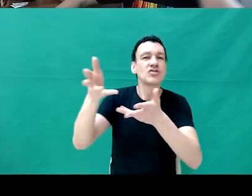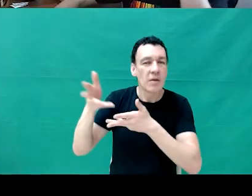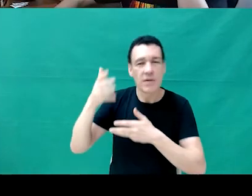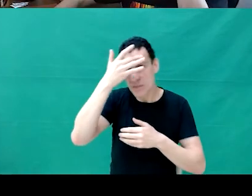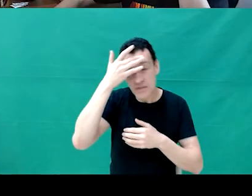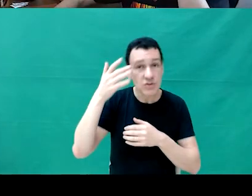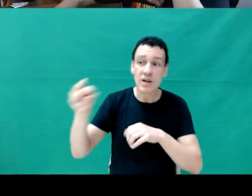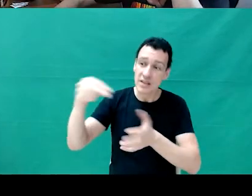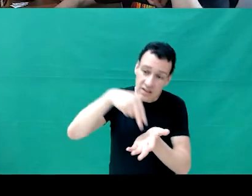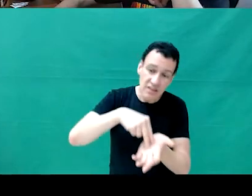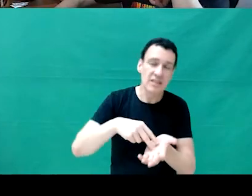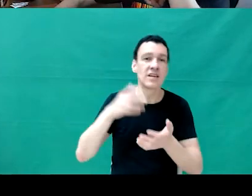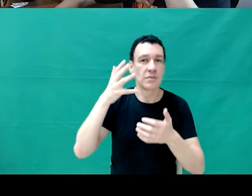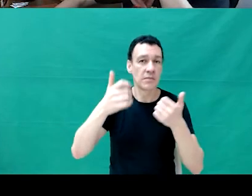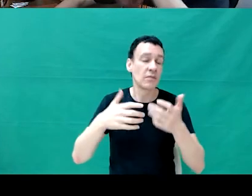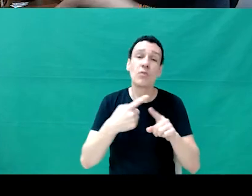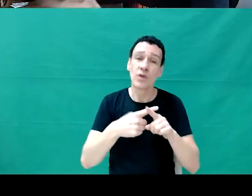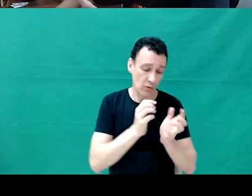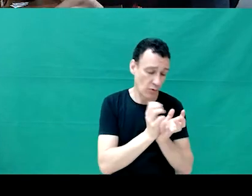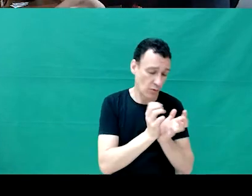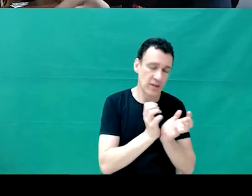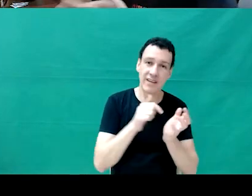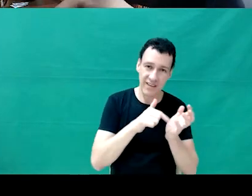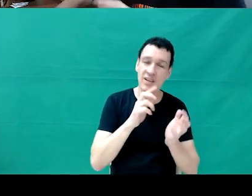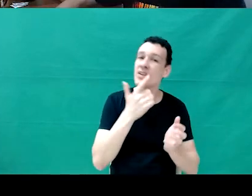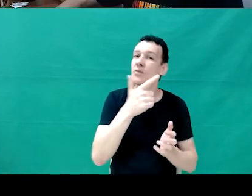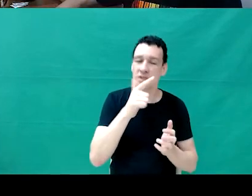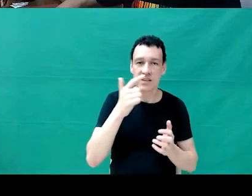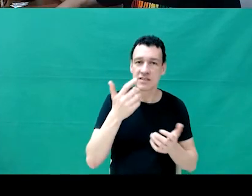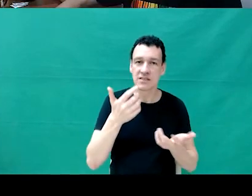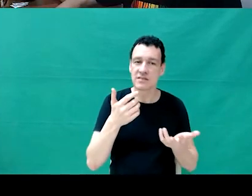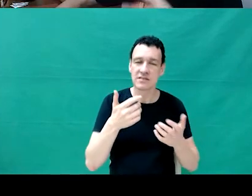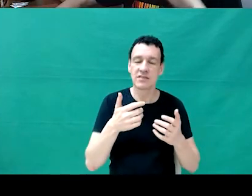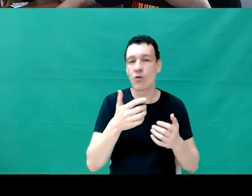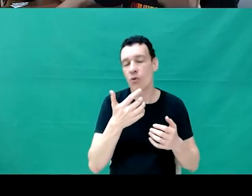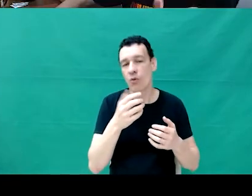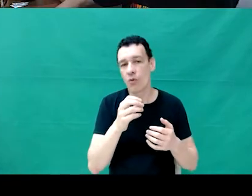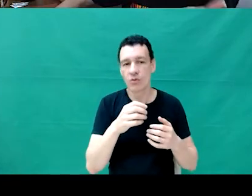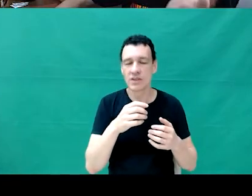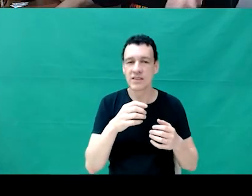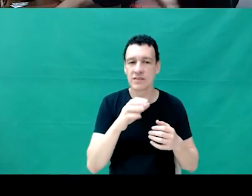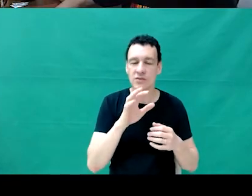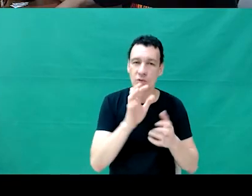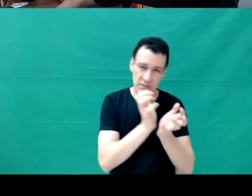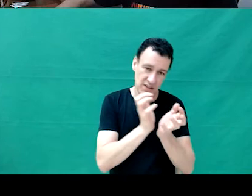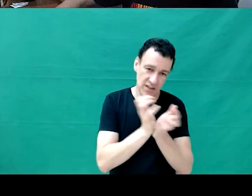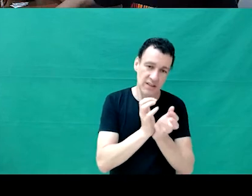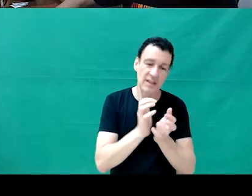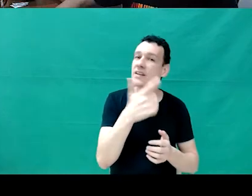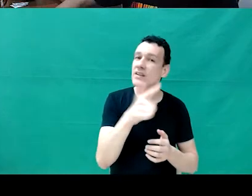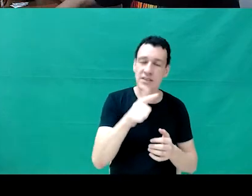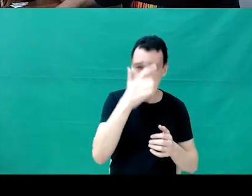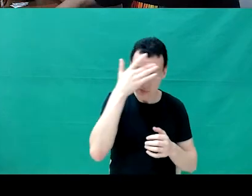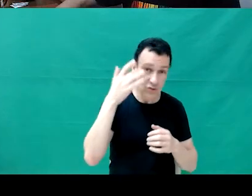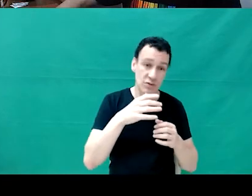gente não encontra dentro do próprio comitê ou dentro da própria empresa. Que nem só quem é do comitê que às vezes pode